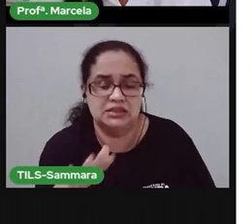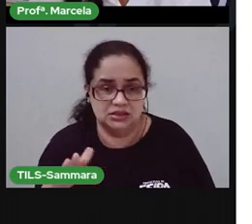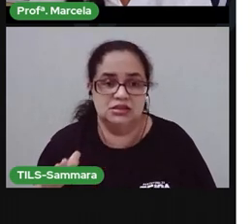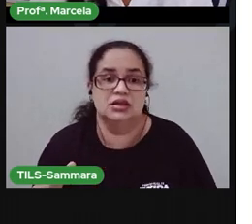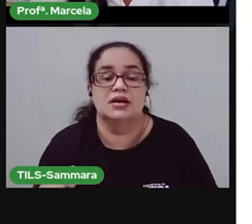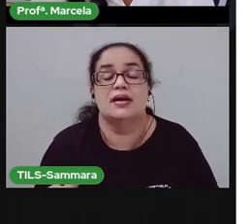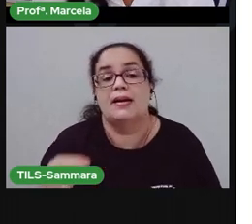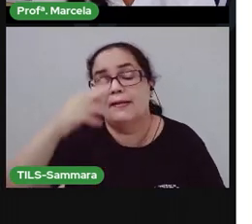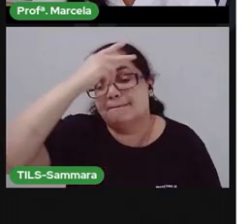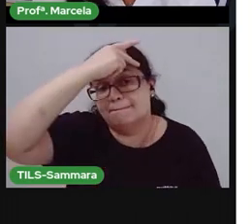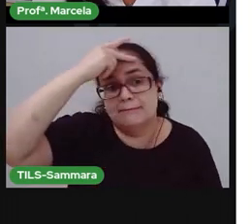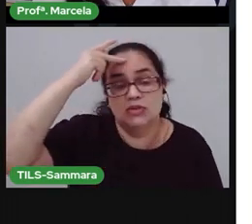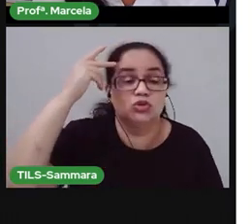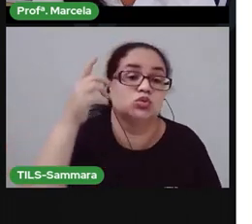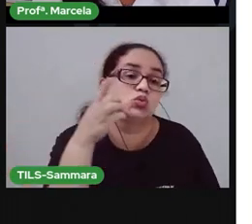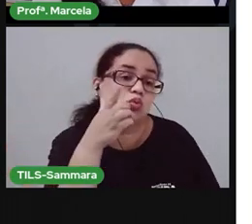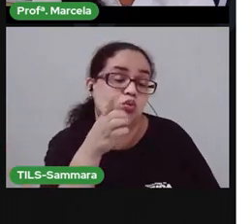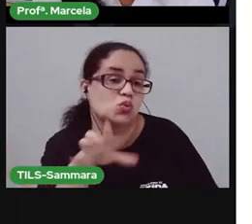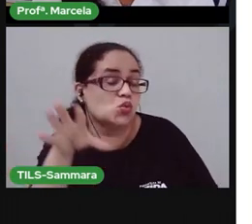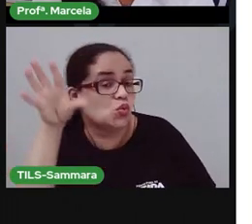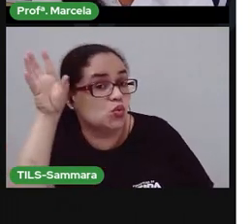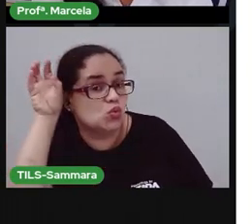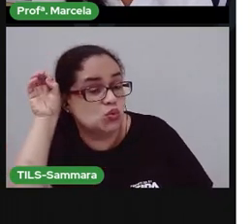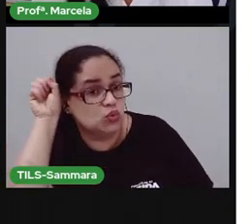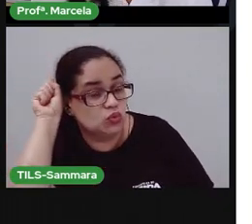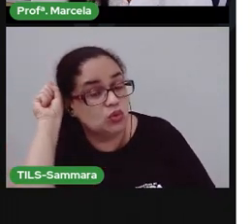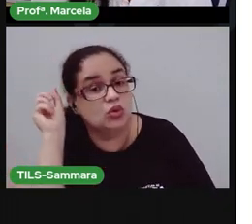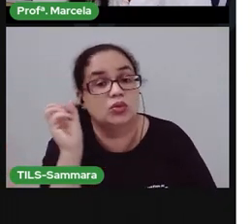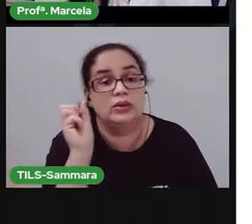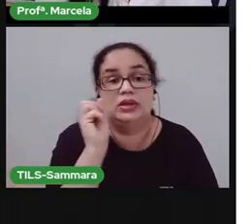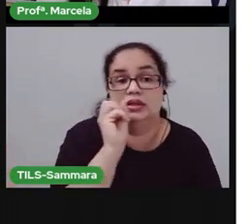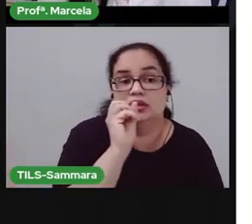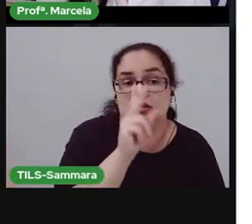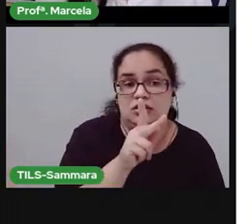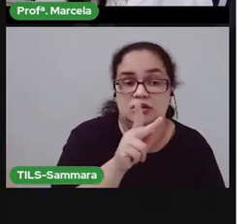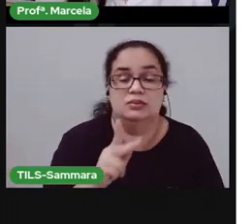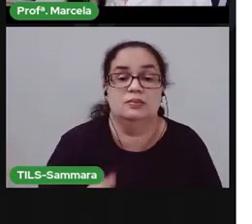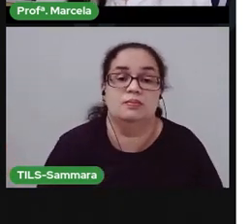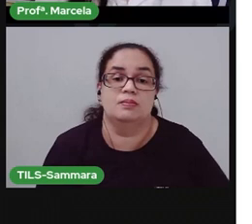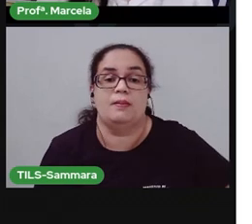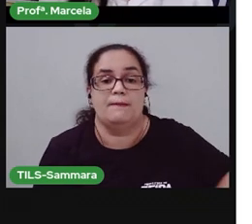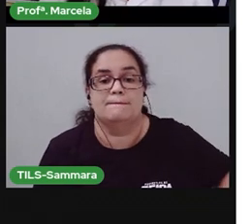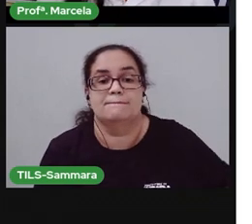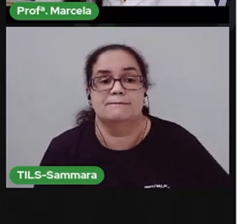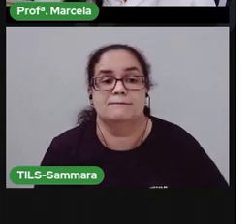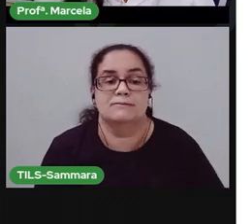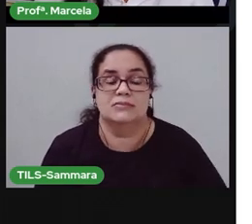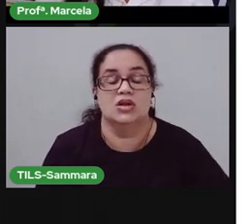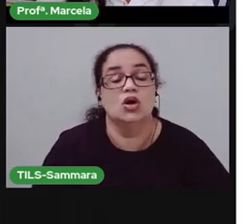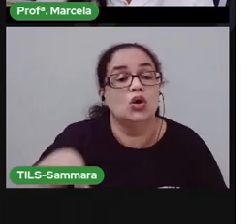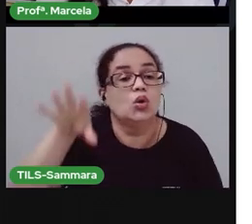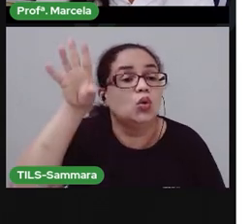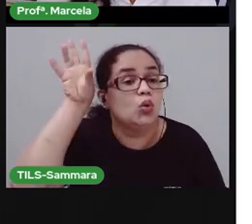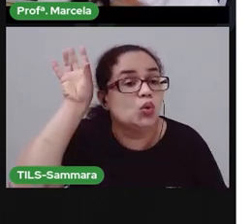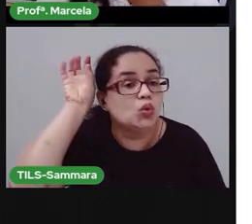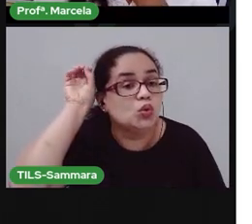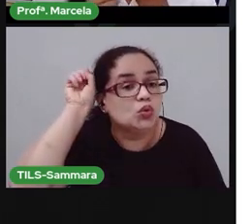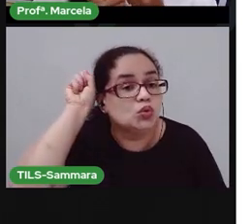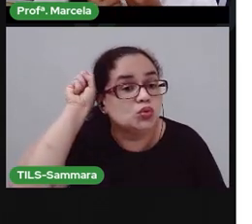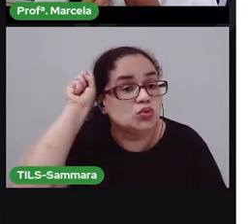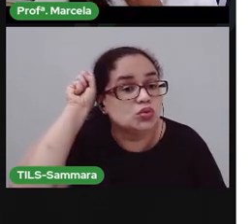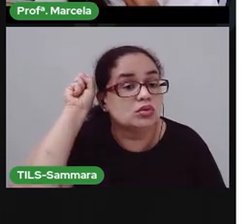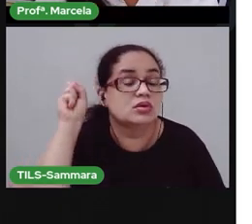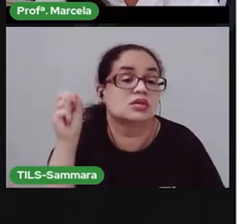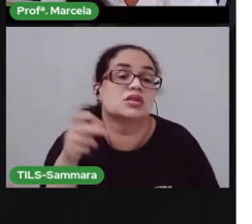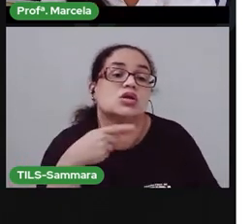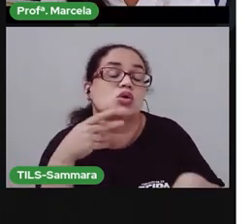as pessoas conseguem ouvir, tá? Deixa eu esclarecer para vocês uma coisa. Ouvir está relacionado,